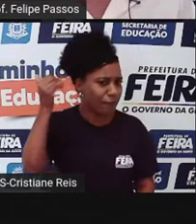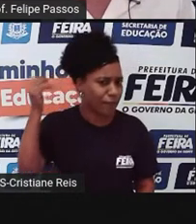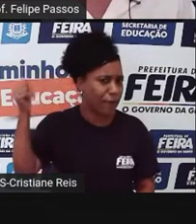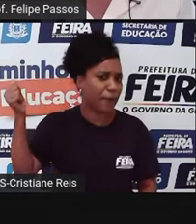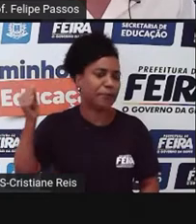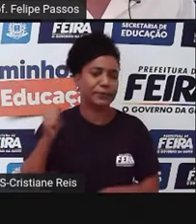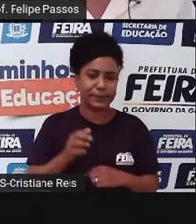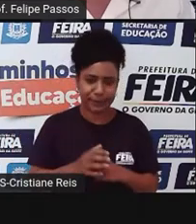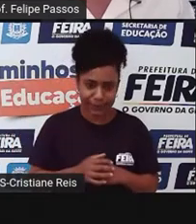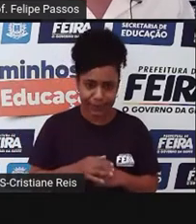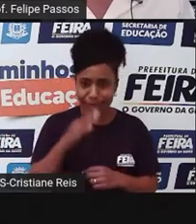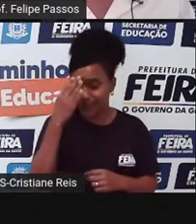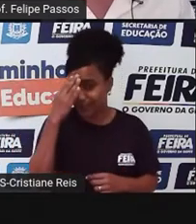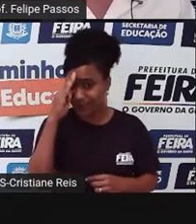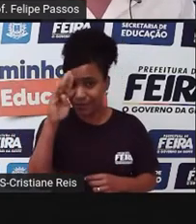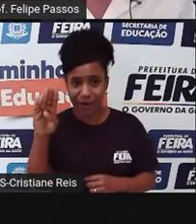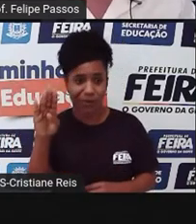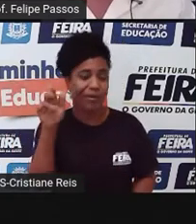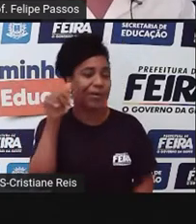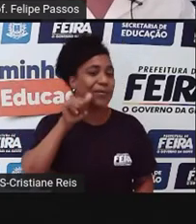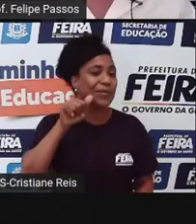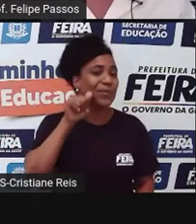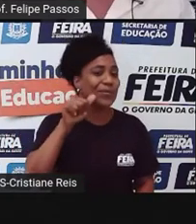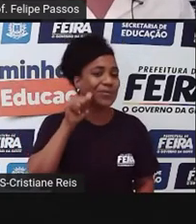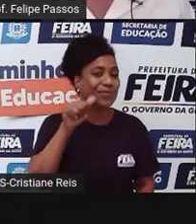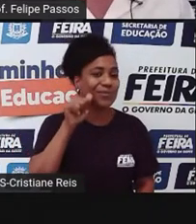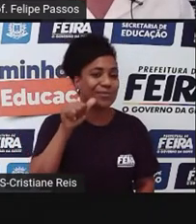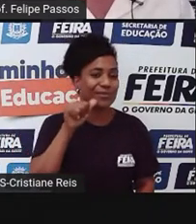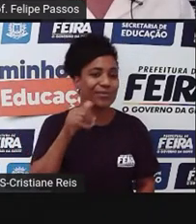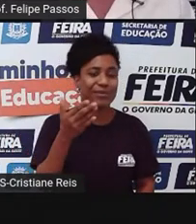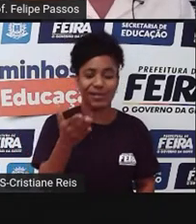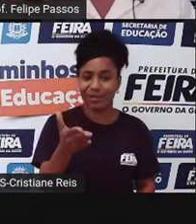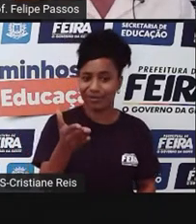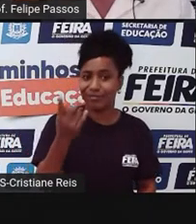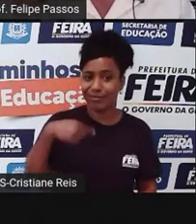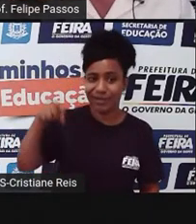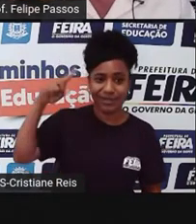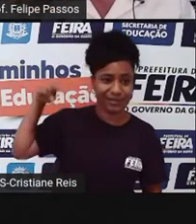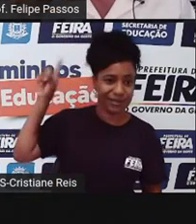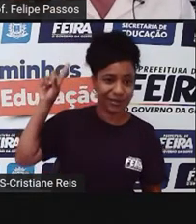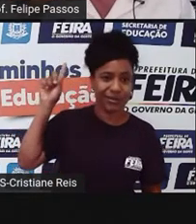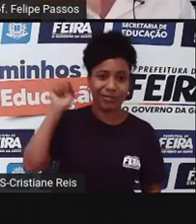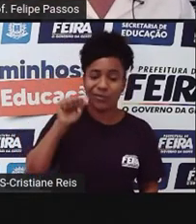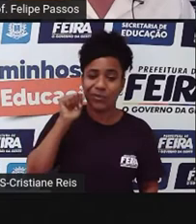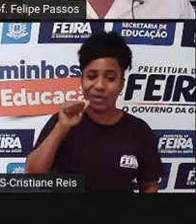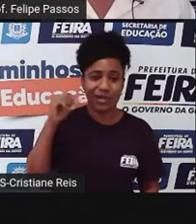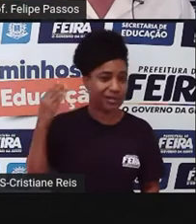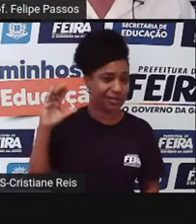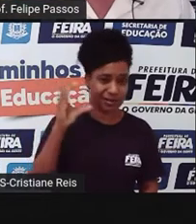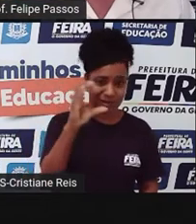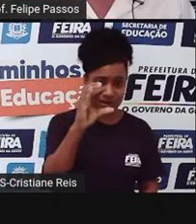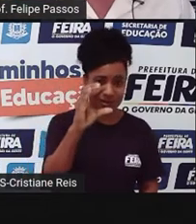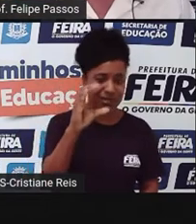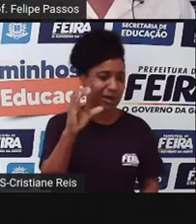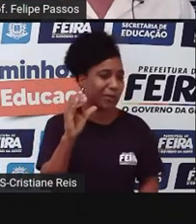justamente por ser uma mulher e viveu numa época onde as mulheres não tinham muito espaço nas